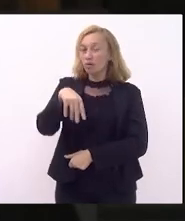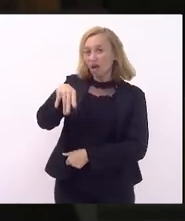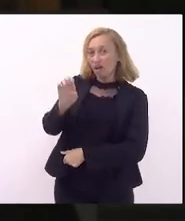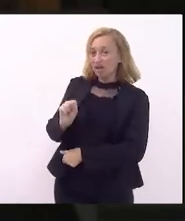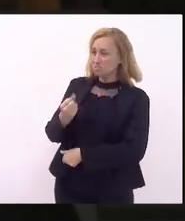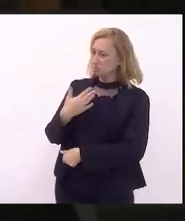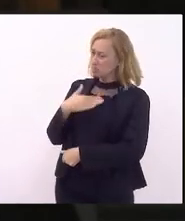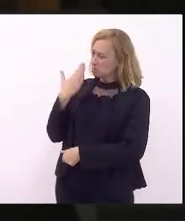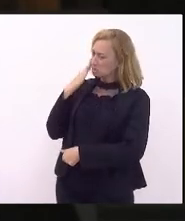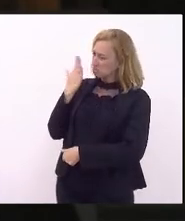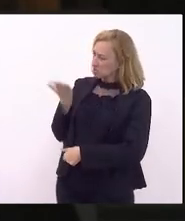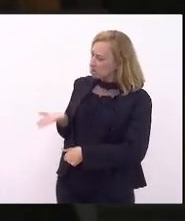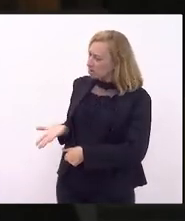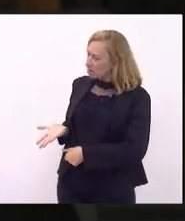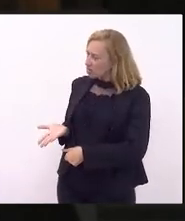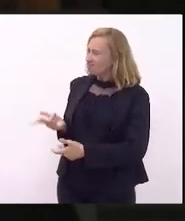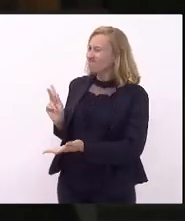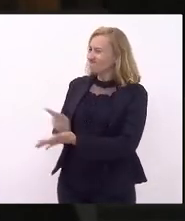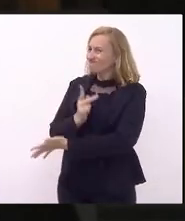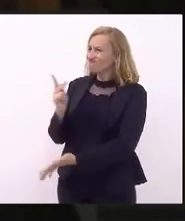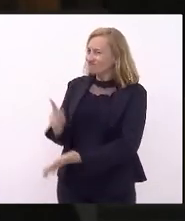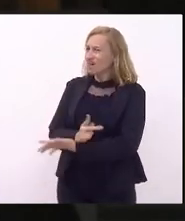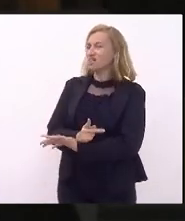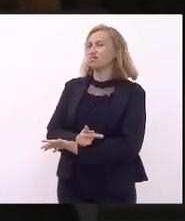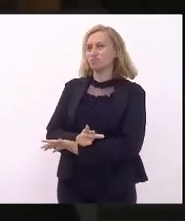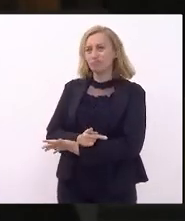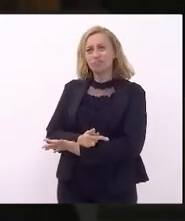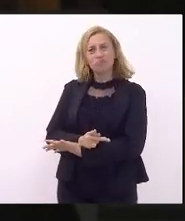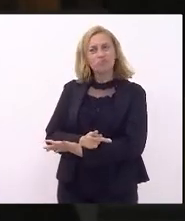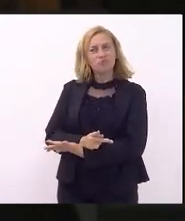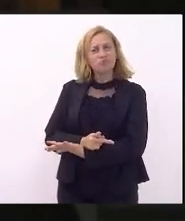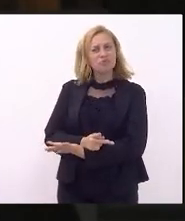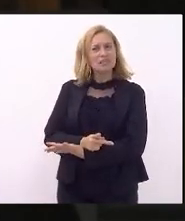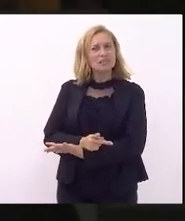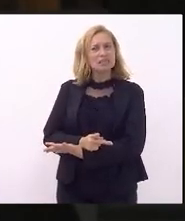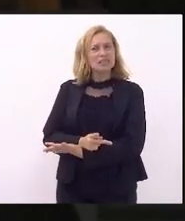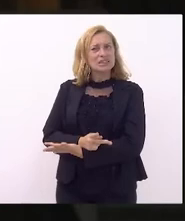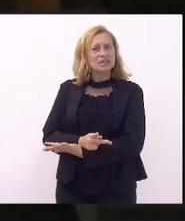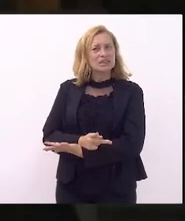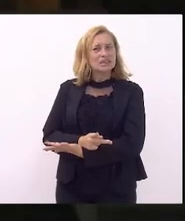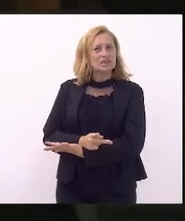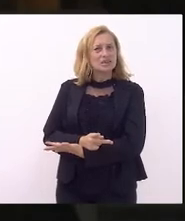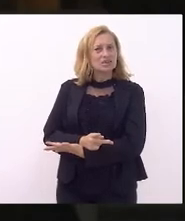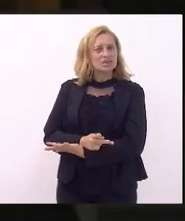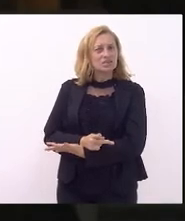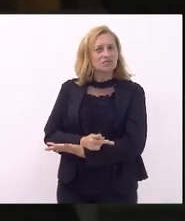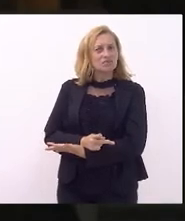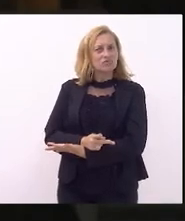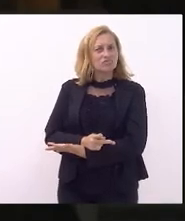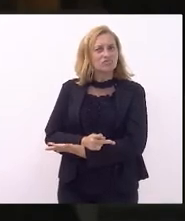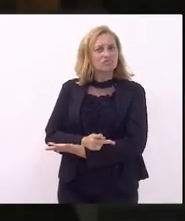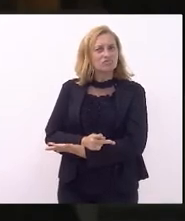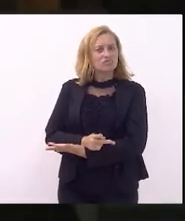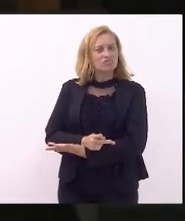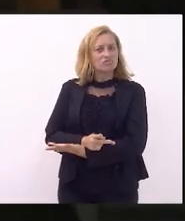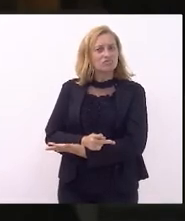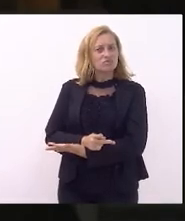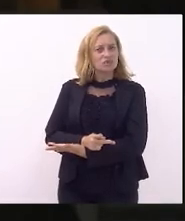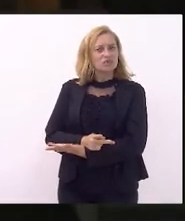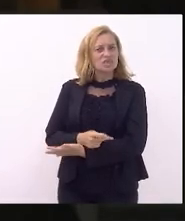meu entendimento, errado, indigno e até mais com ranço